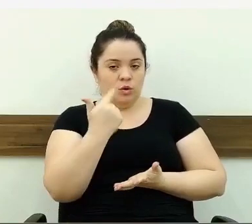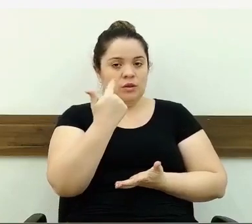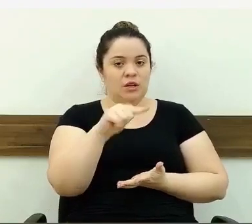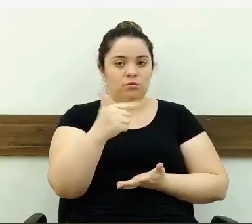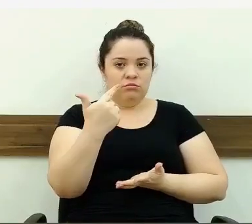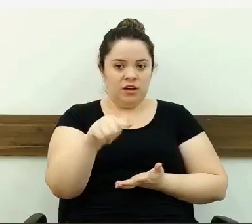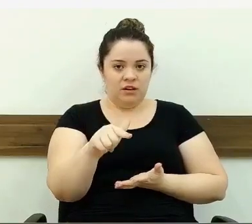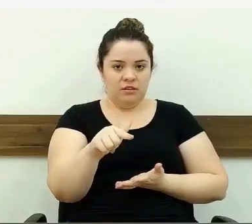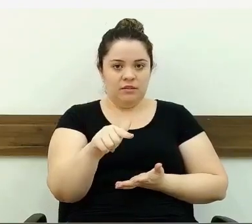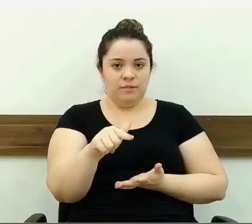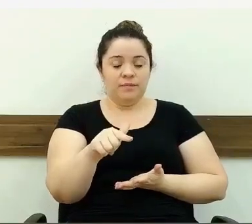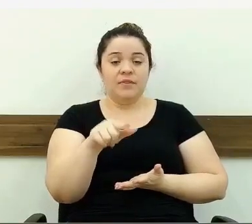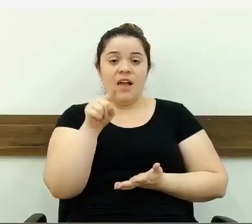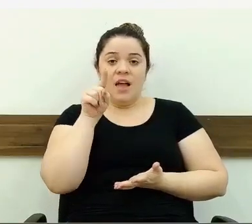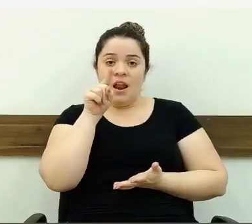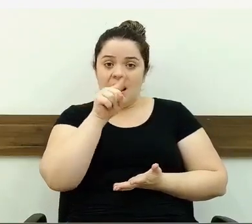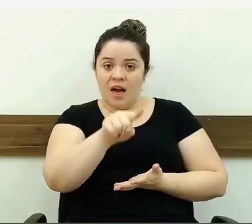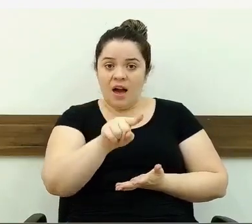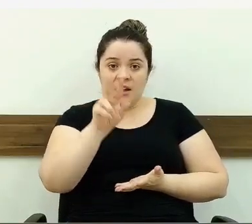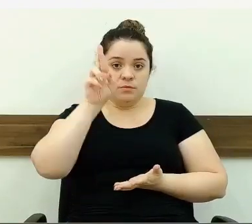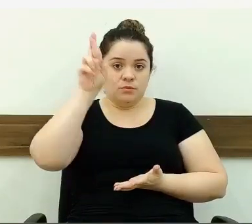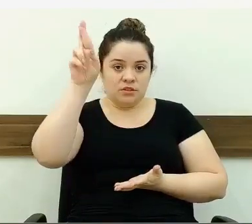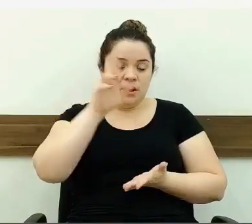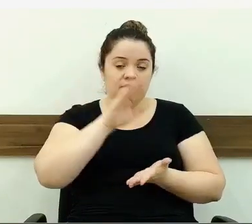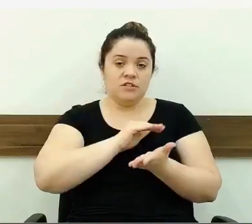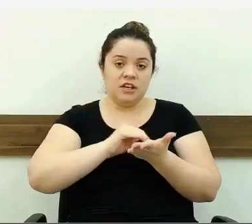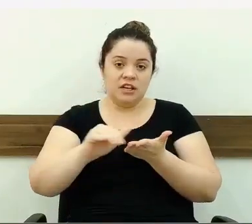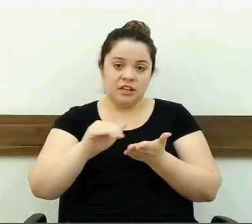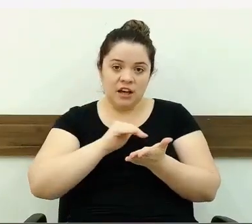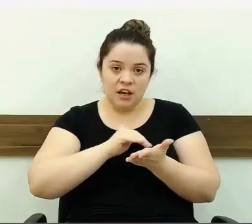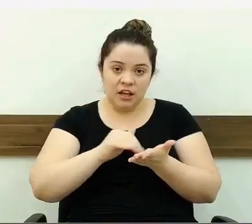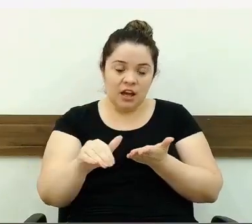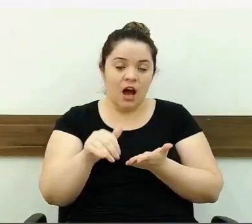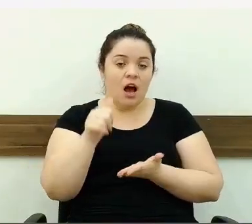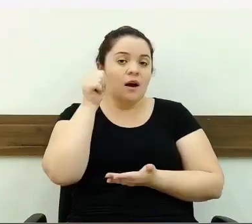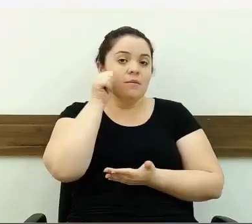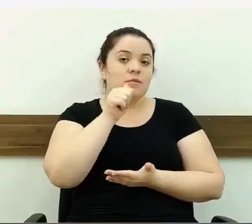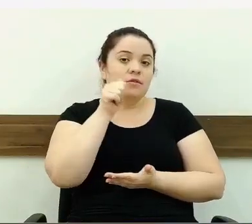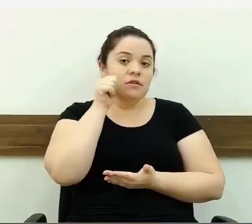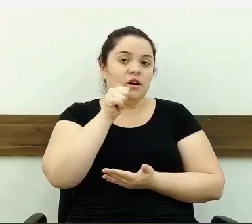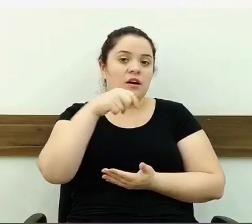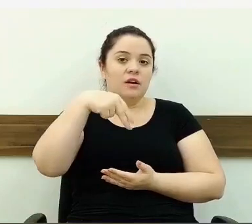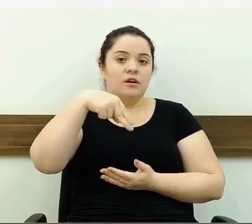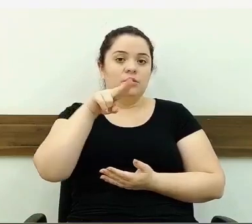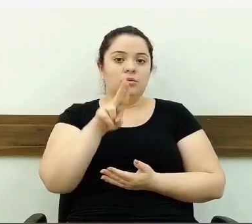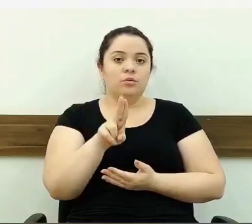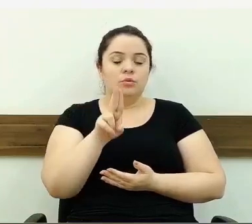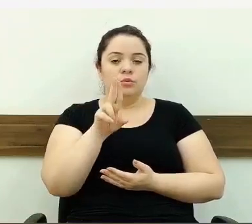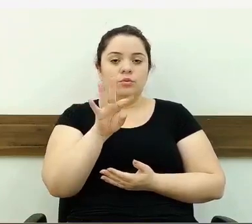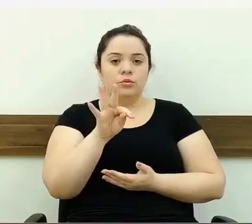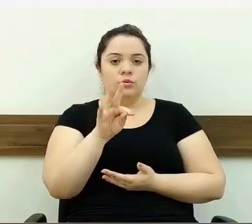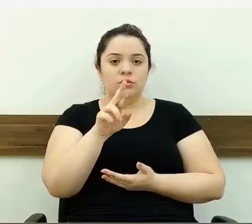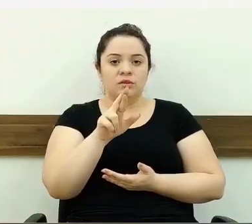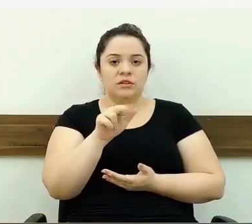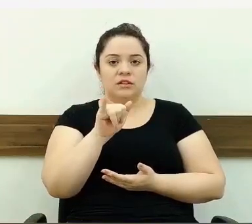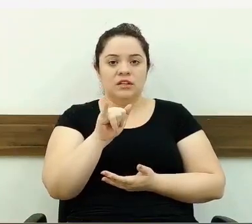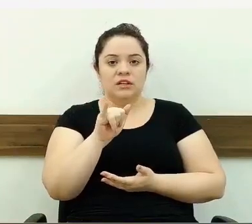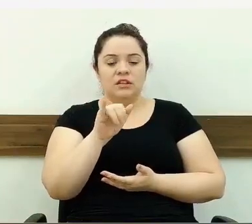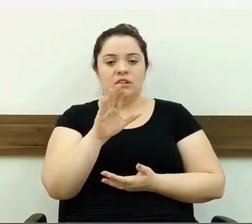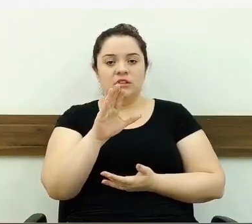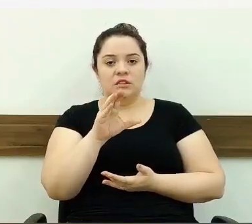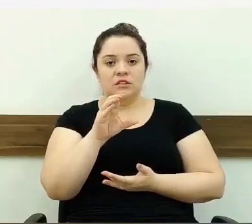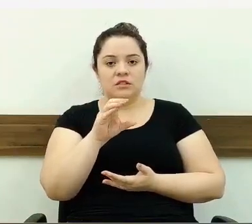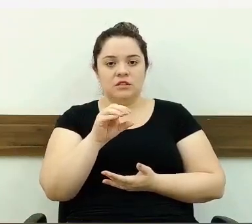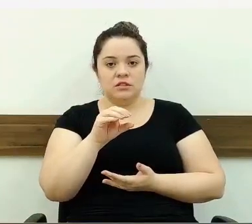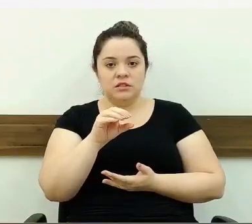para a secretaria, para a nutricionista, inclusive, decidir quais alimentos vão nesse kit lanche. Se eles decidir que vai ser